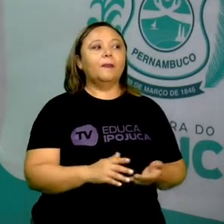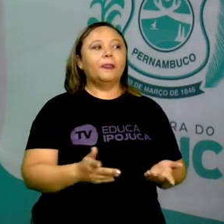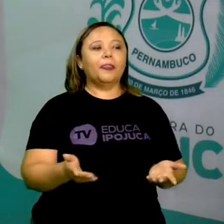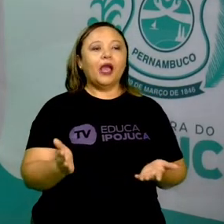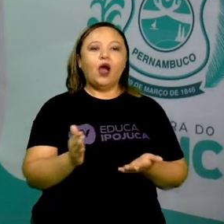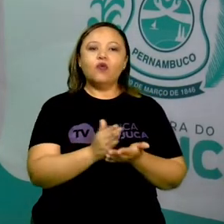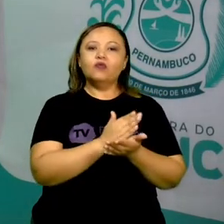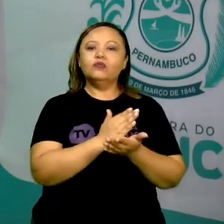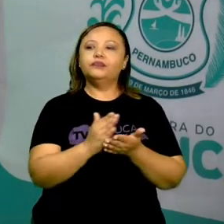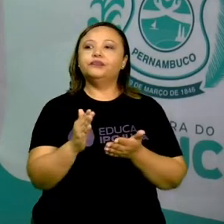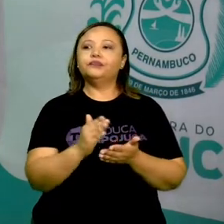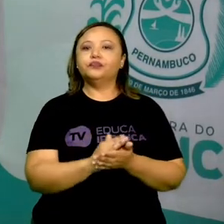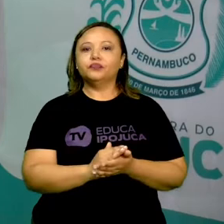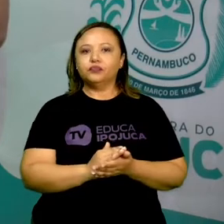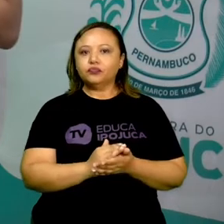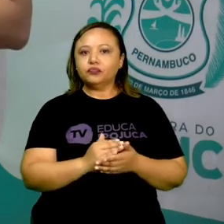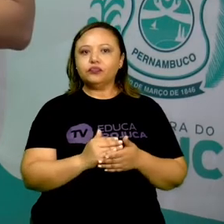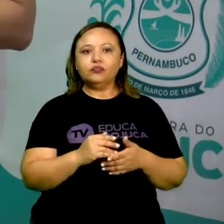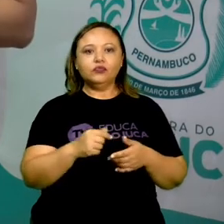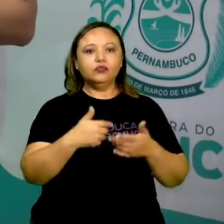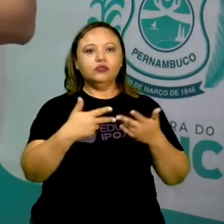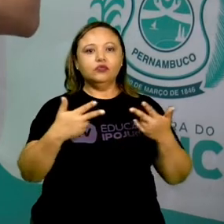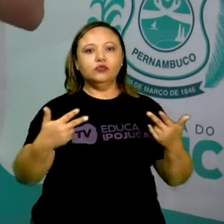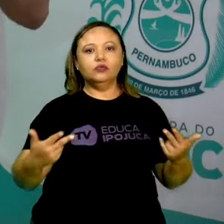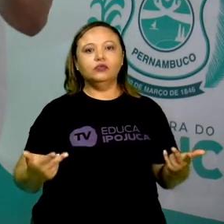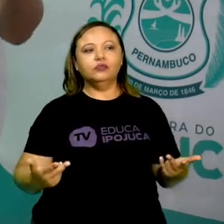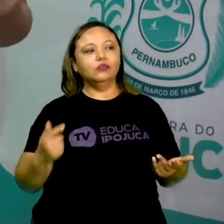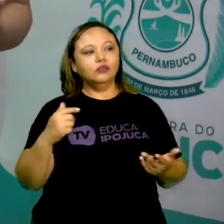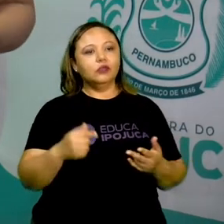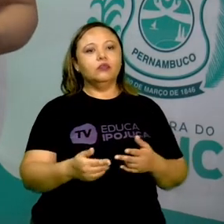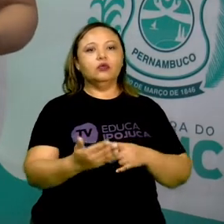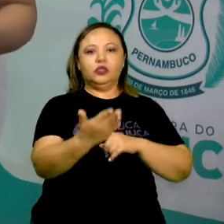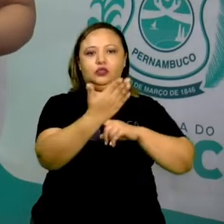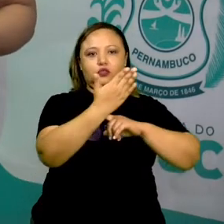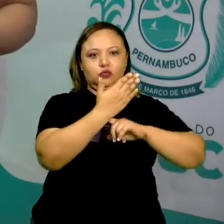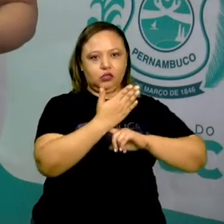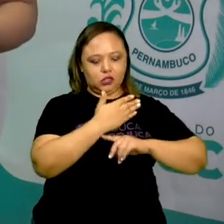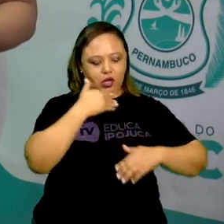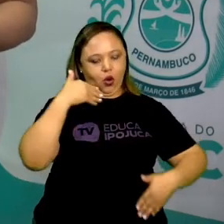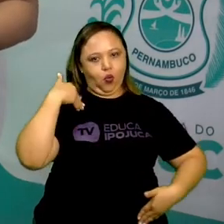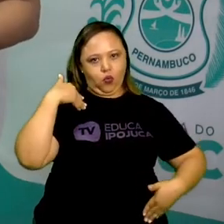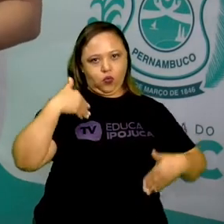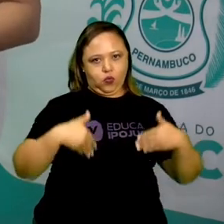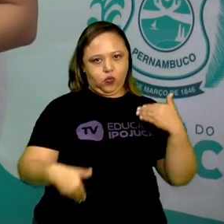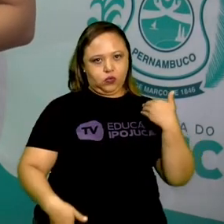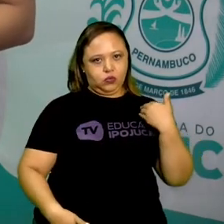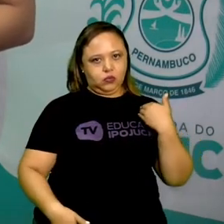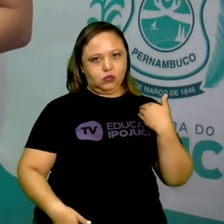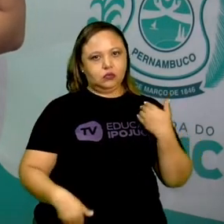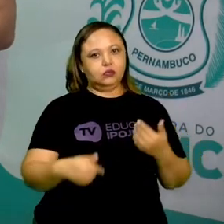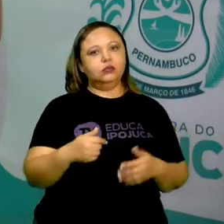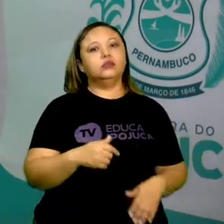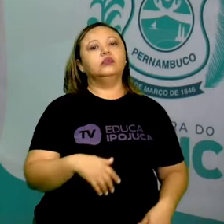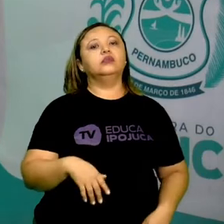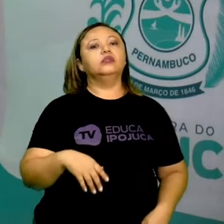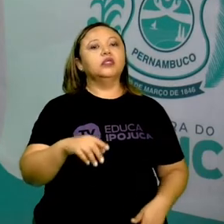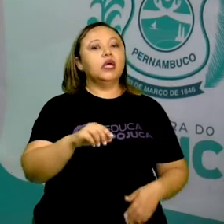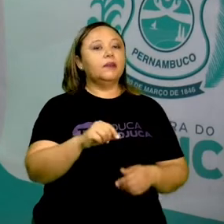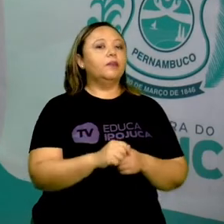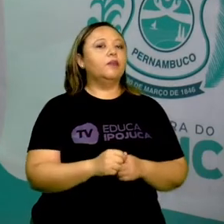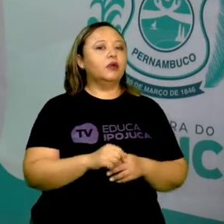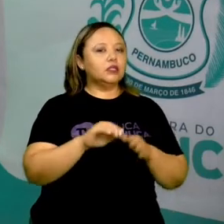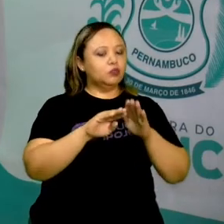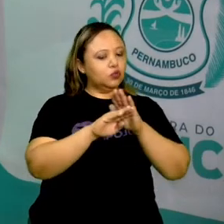Algumas atividades no nosso dia a dia podem trazer diversos benefícios para o nosso corpo. Assim, hábitos